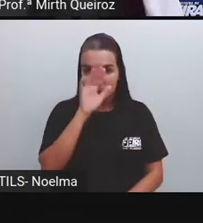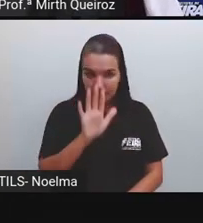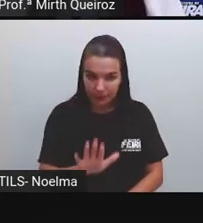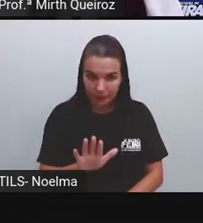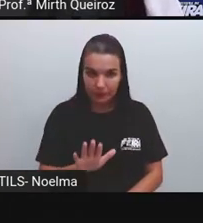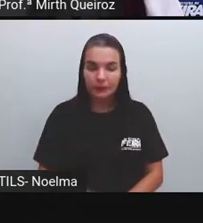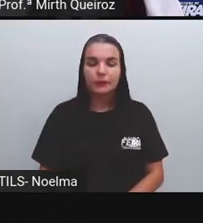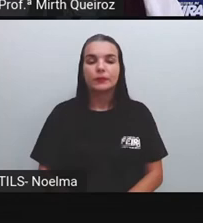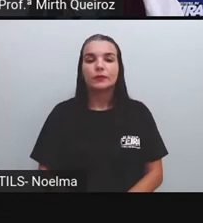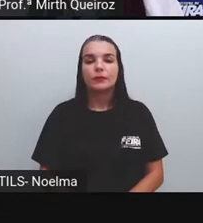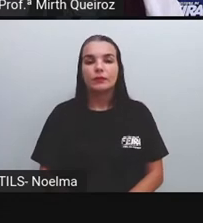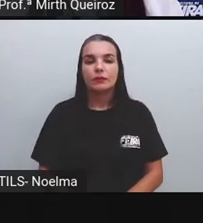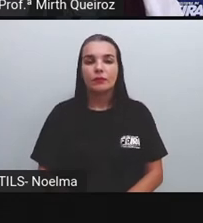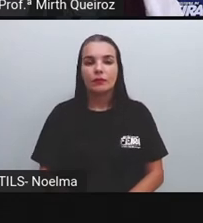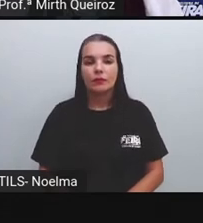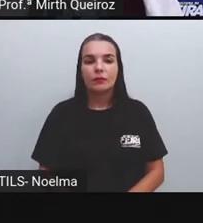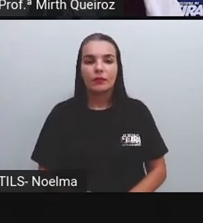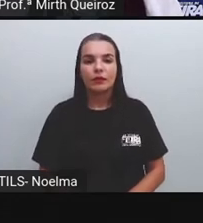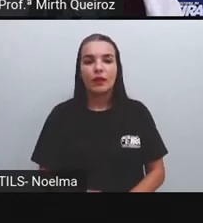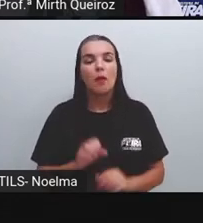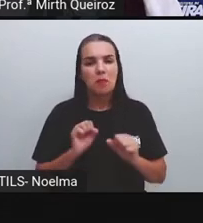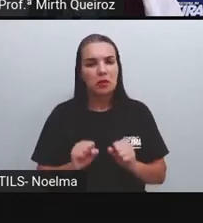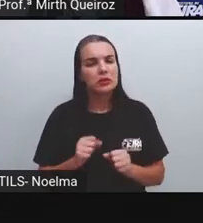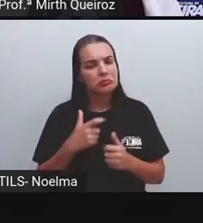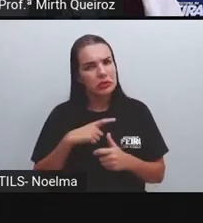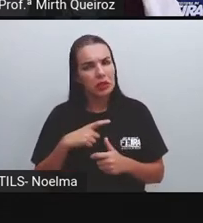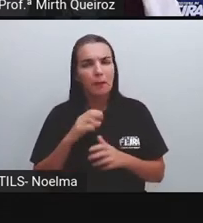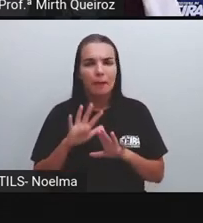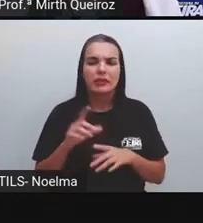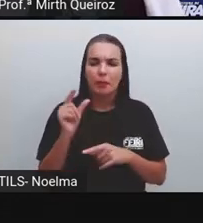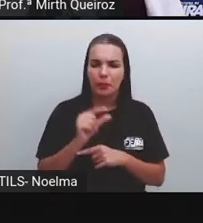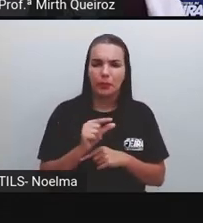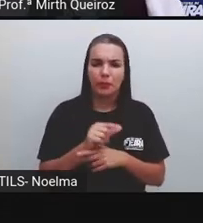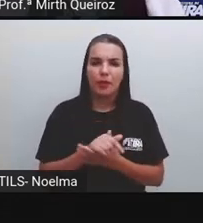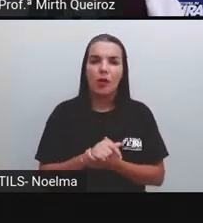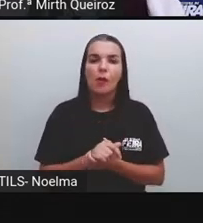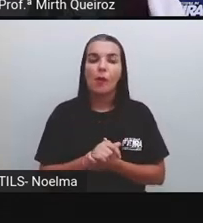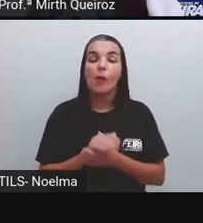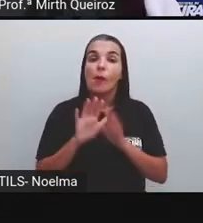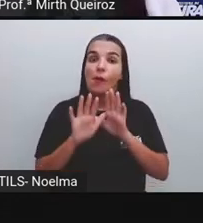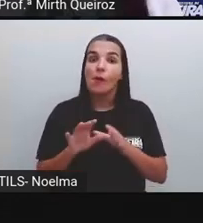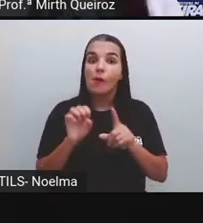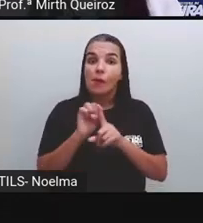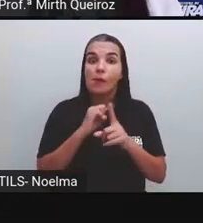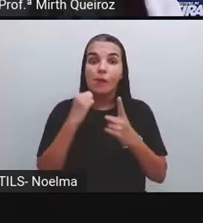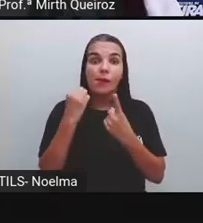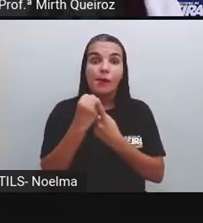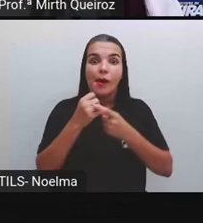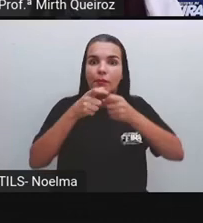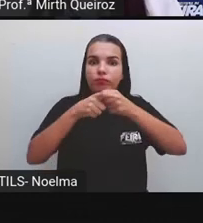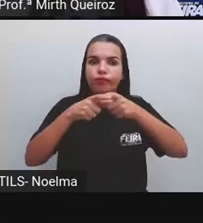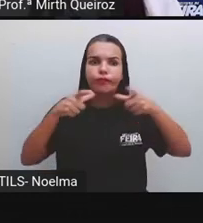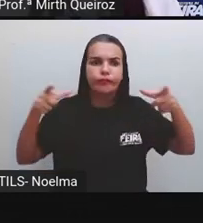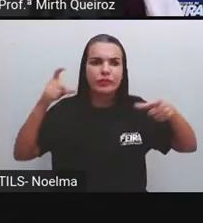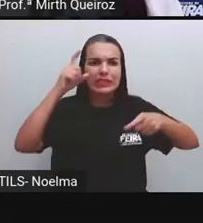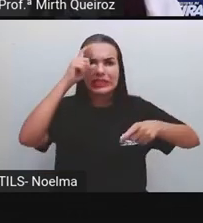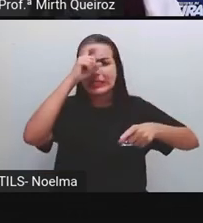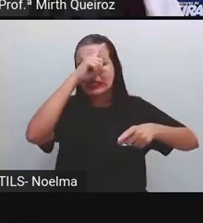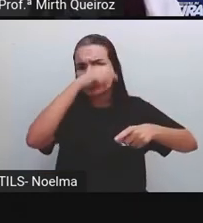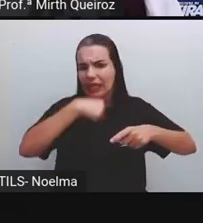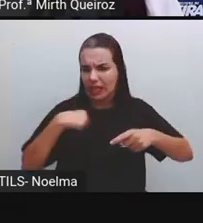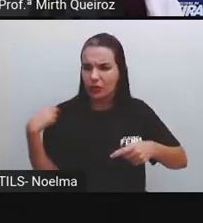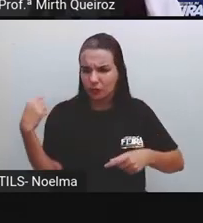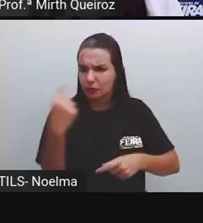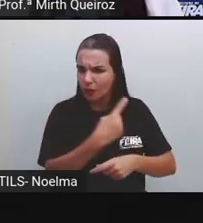ambiente. Ou pelo menos de forma bem reduzida, Pode até causar, mas de forma reduzida. Mas já as sociedades mais complexas, como é o caso da